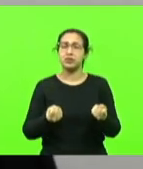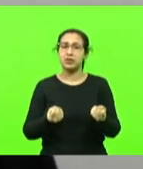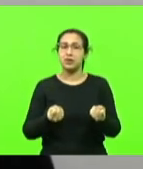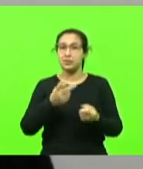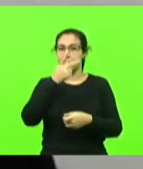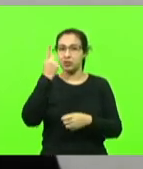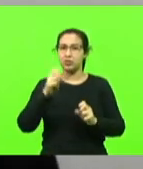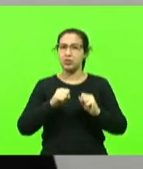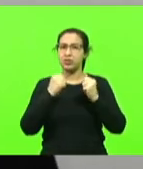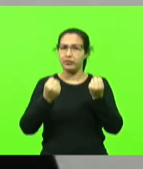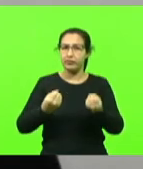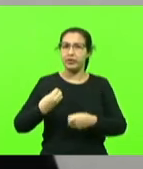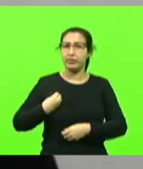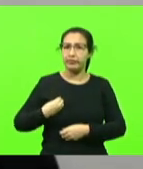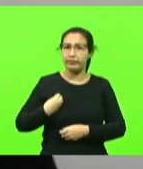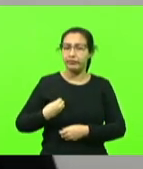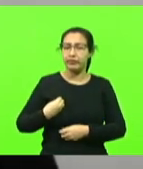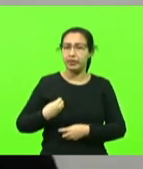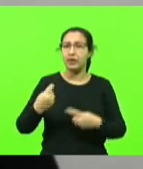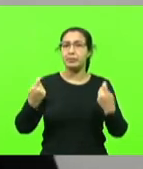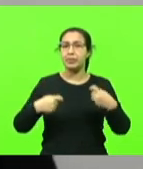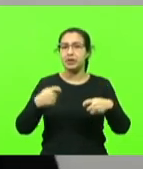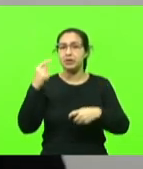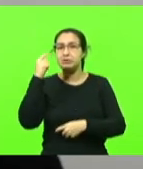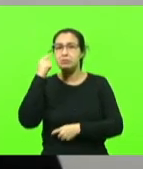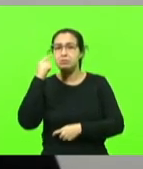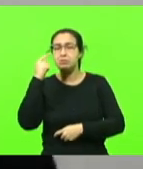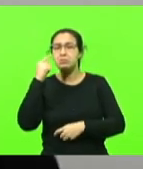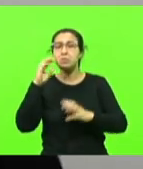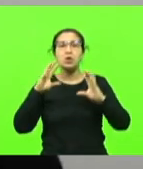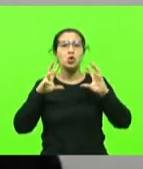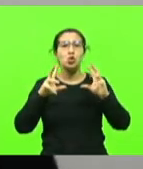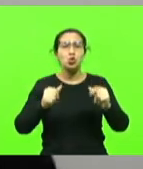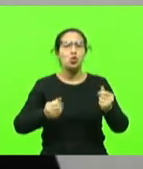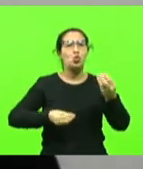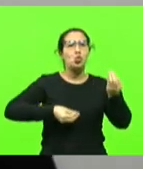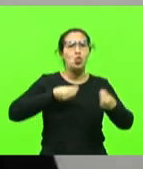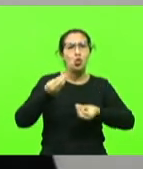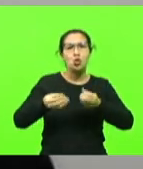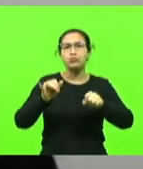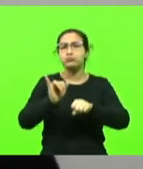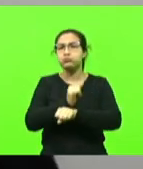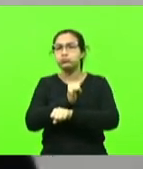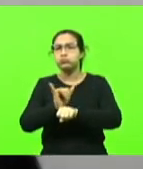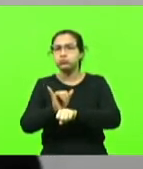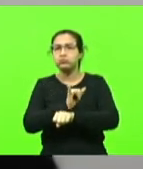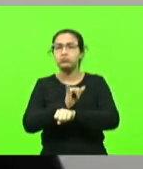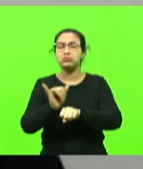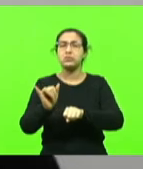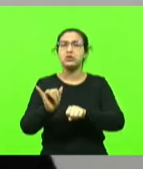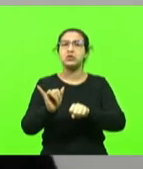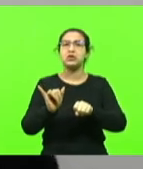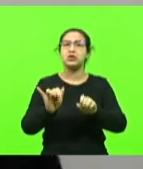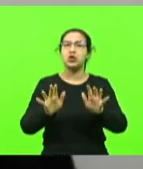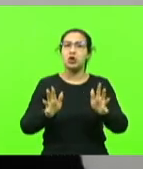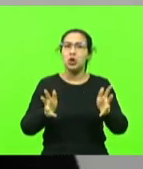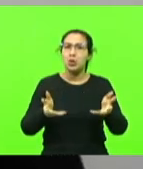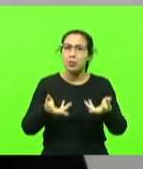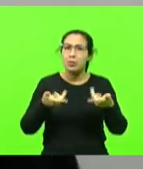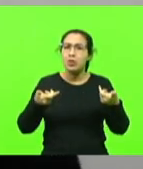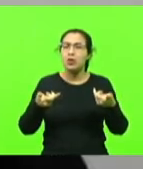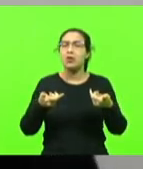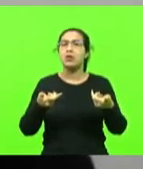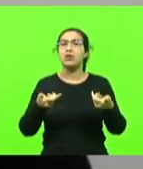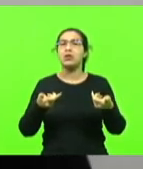e a saúde tem que pensar em todos os mecanismos possíveis para nós evitarmos